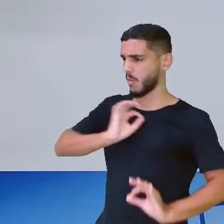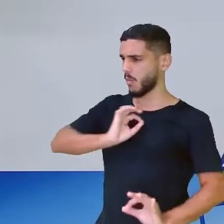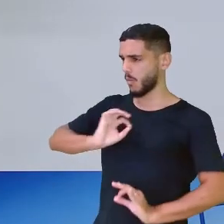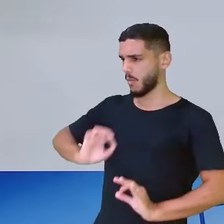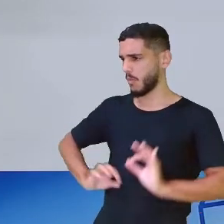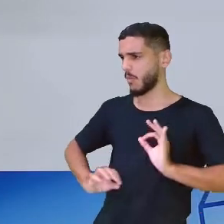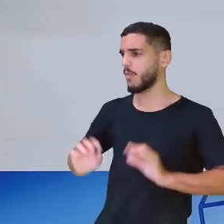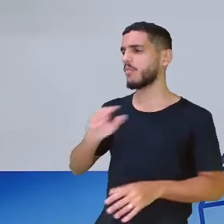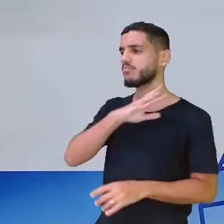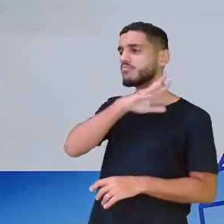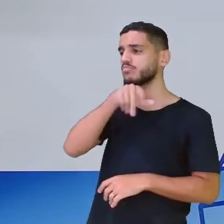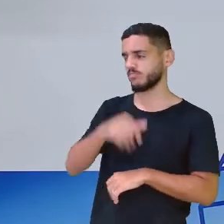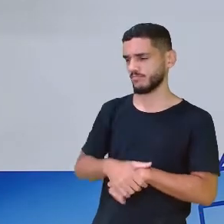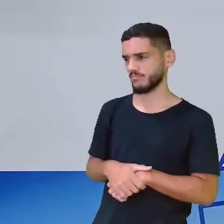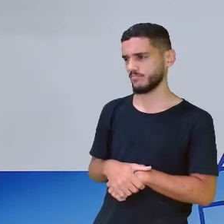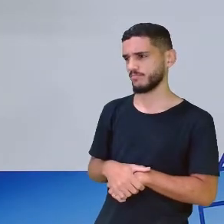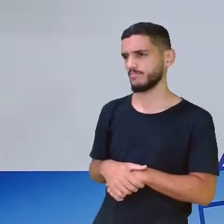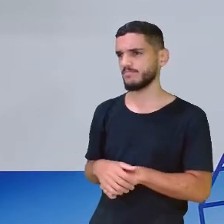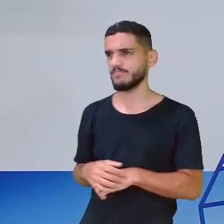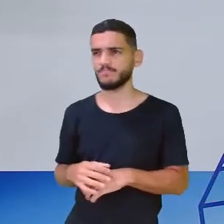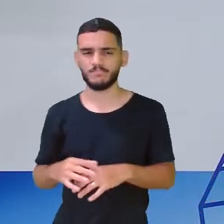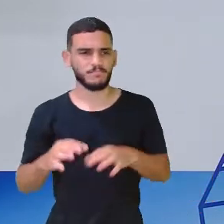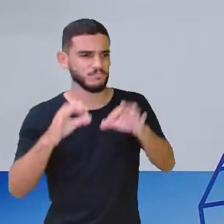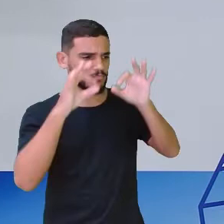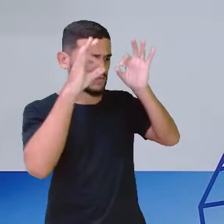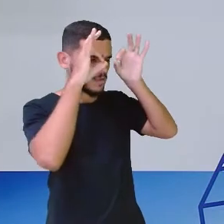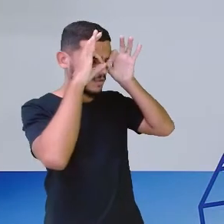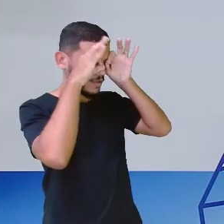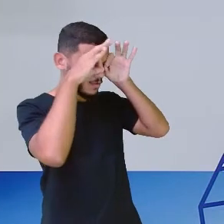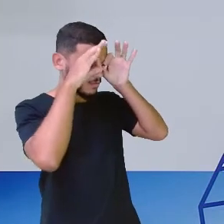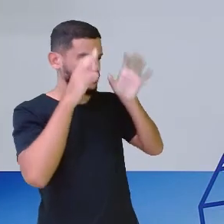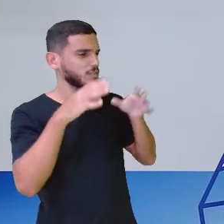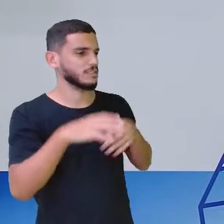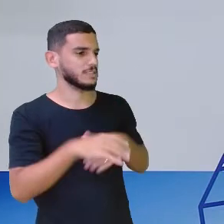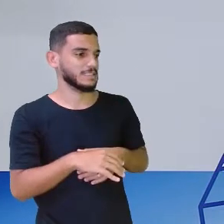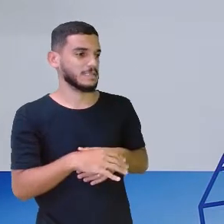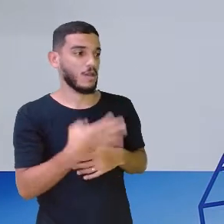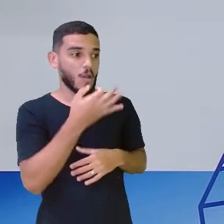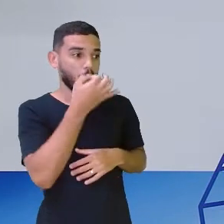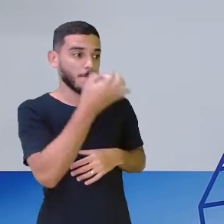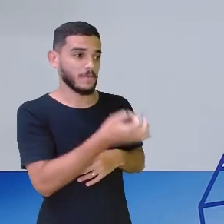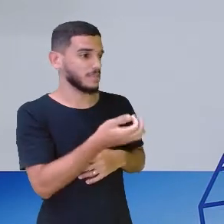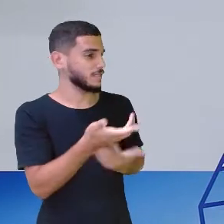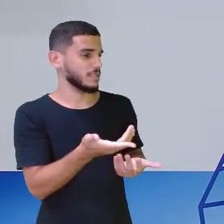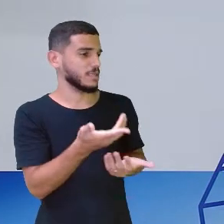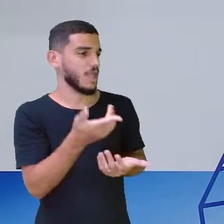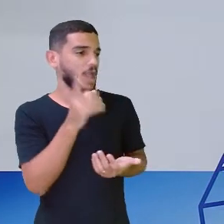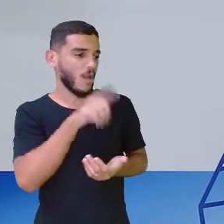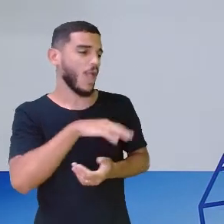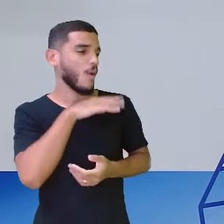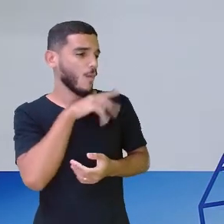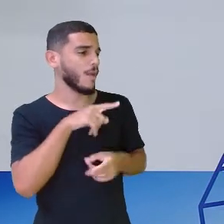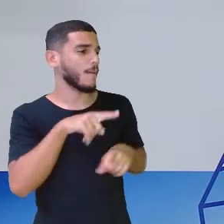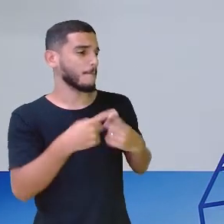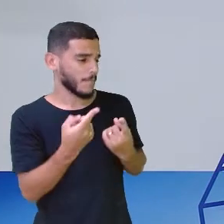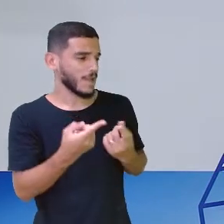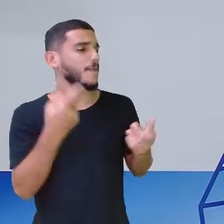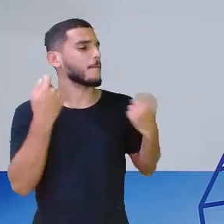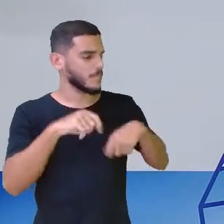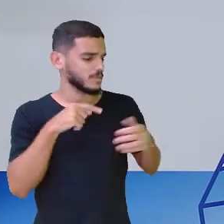O que será que a coruja disse? Palpite não conta, mas não custa ir até...